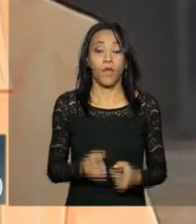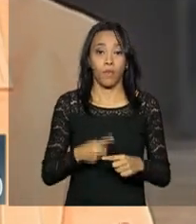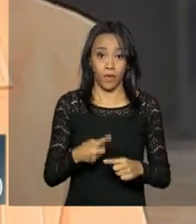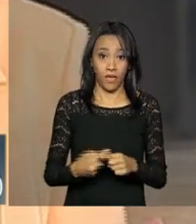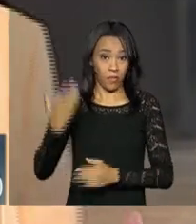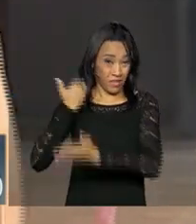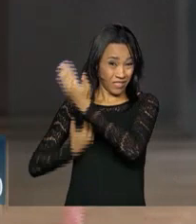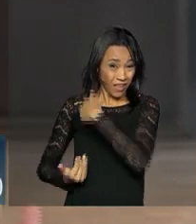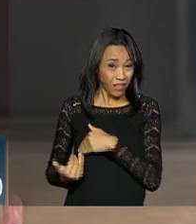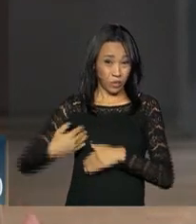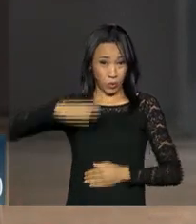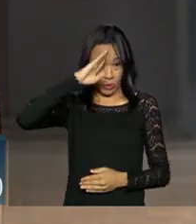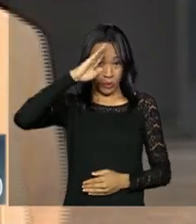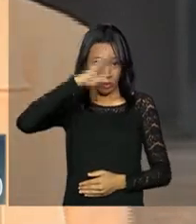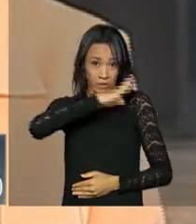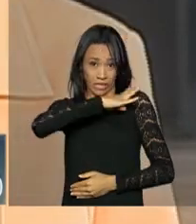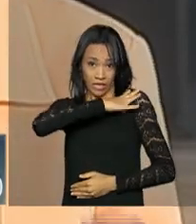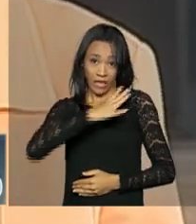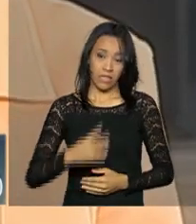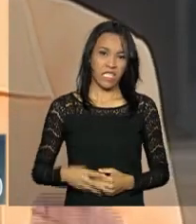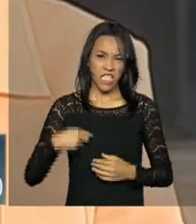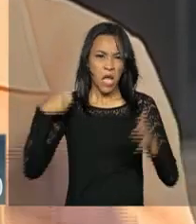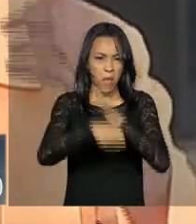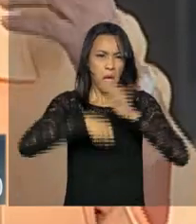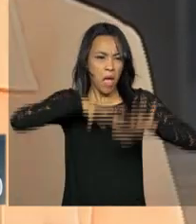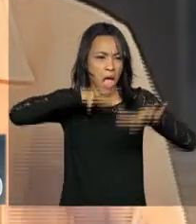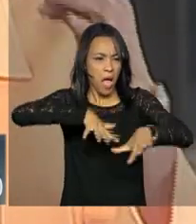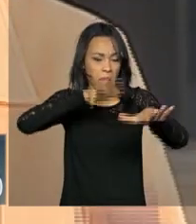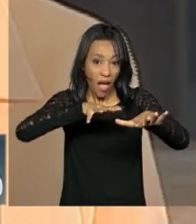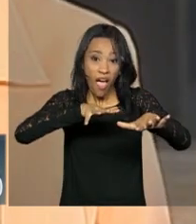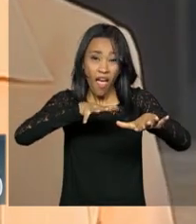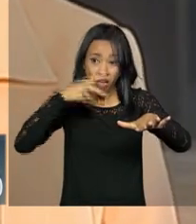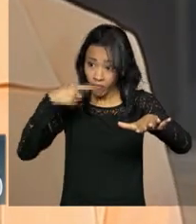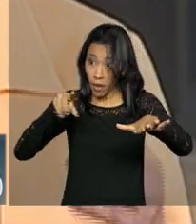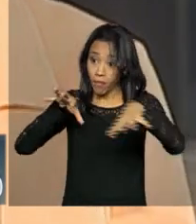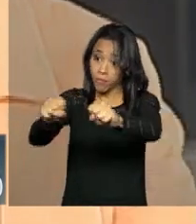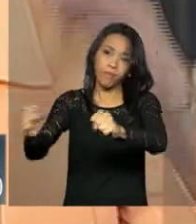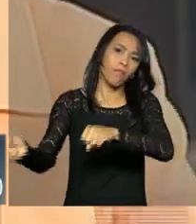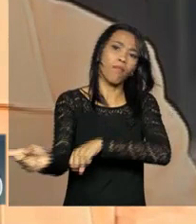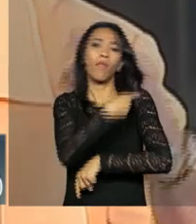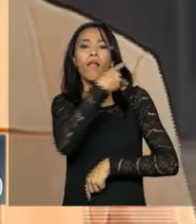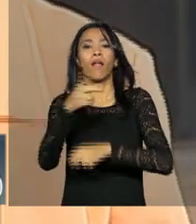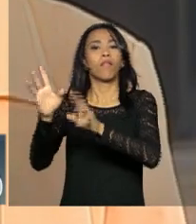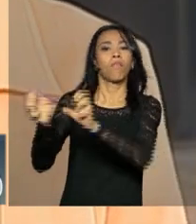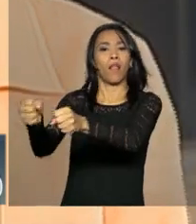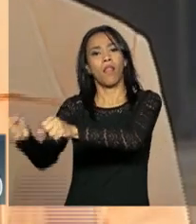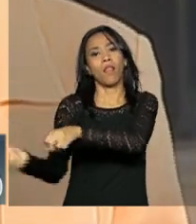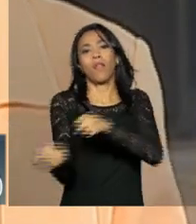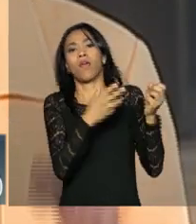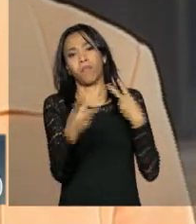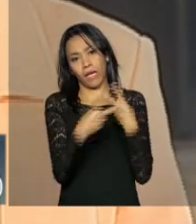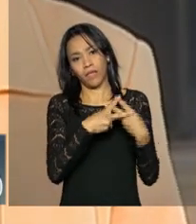na nossa geração você fazia qualquer protesto, você ia preso para a cadeia e lá ficava um tempo